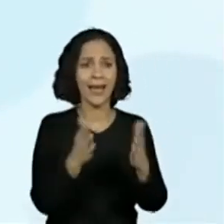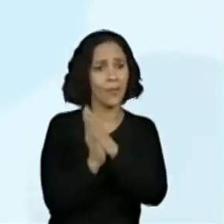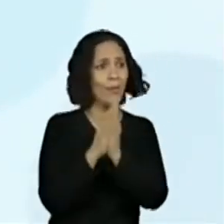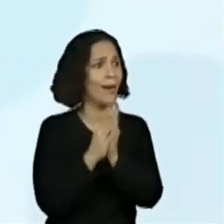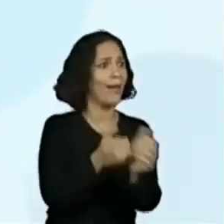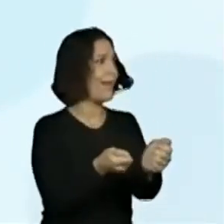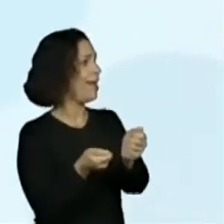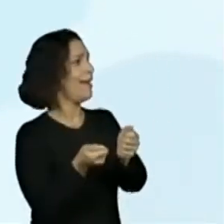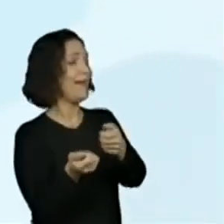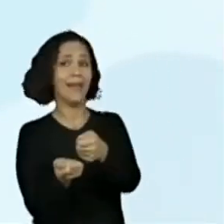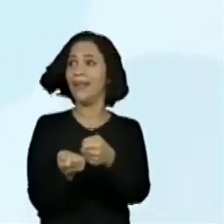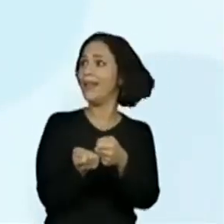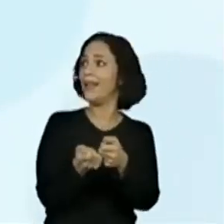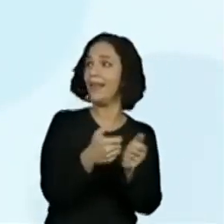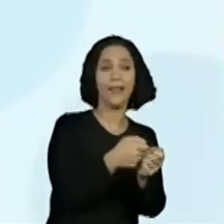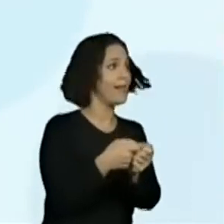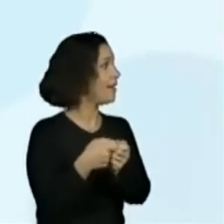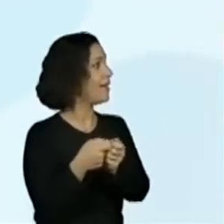a boneca largava.